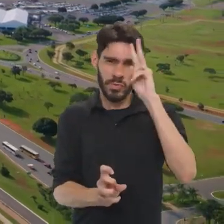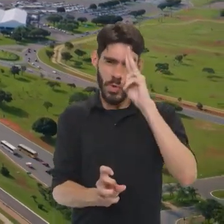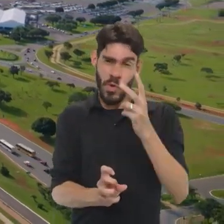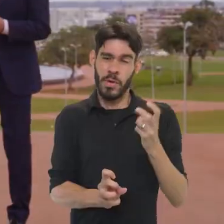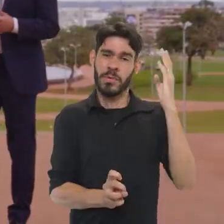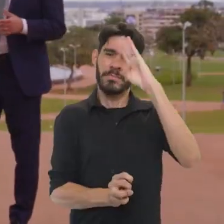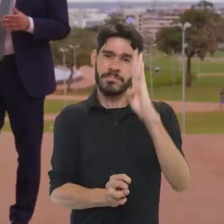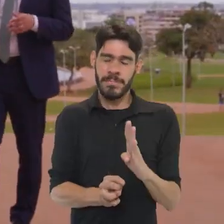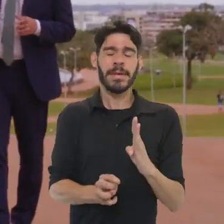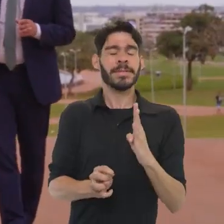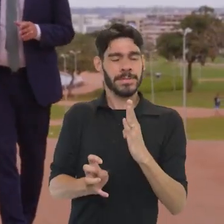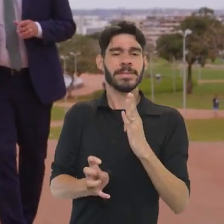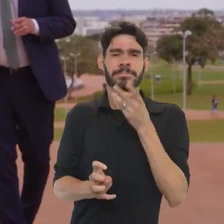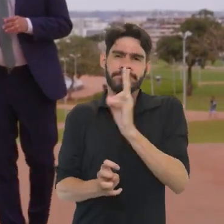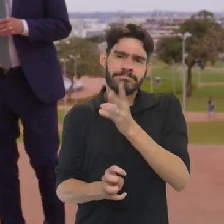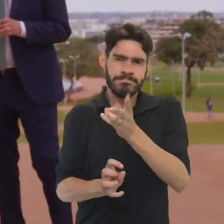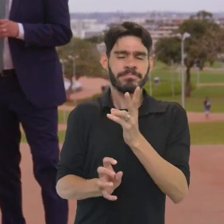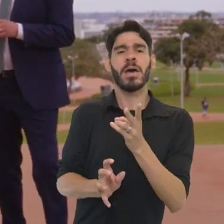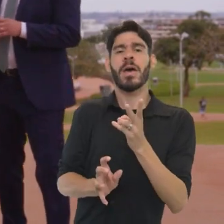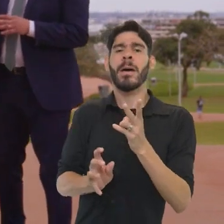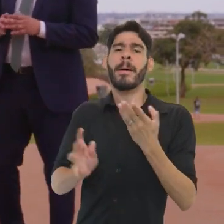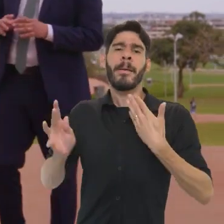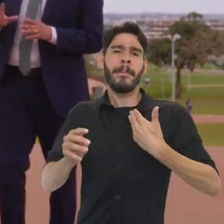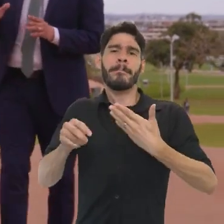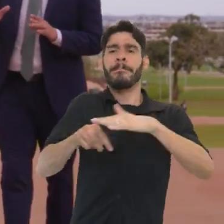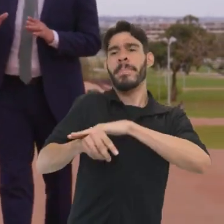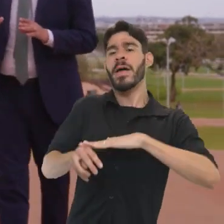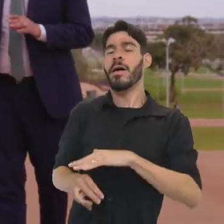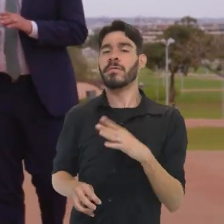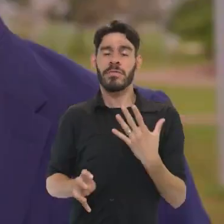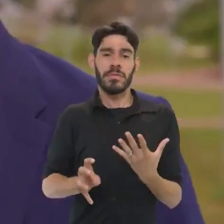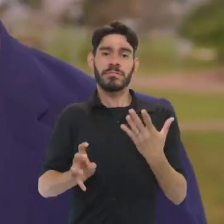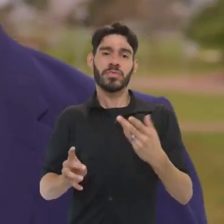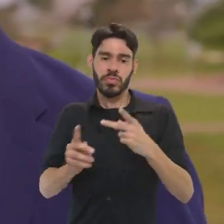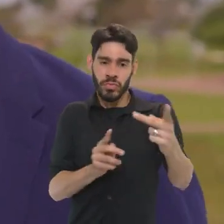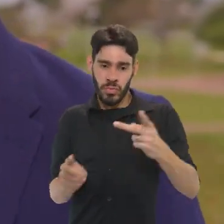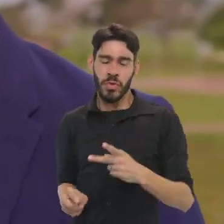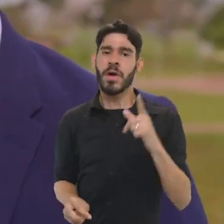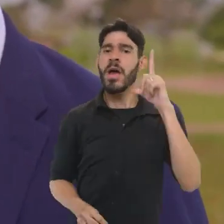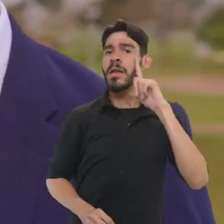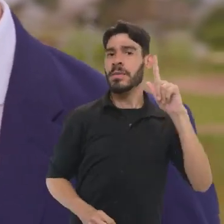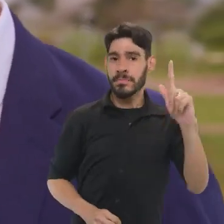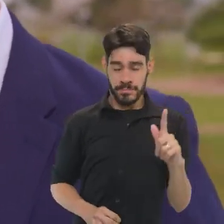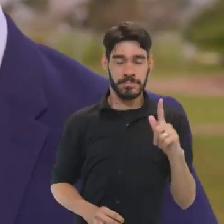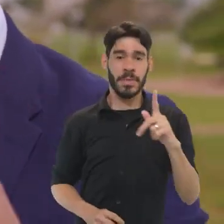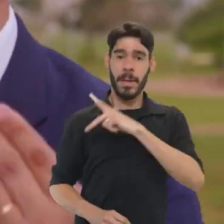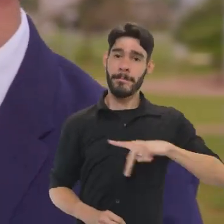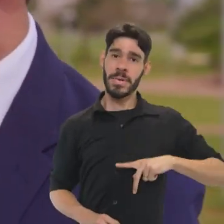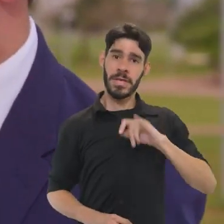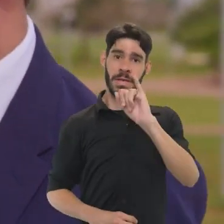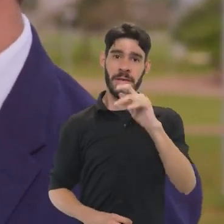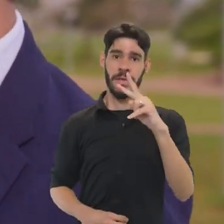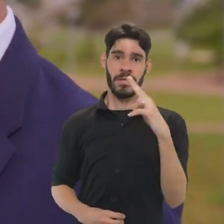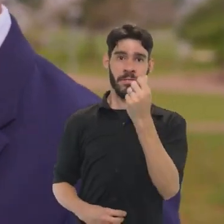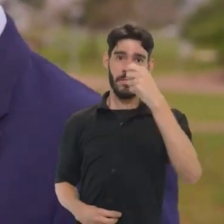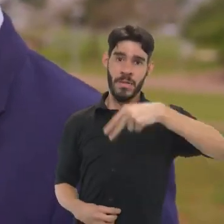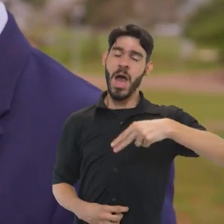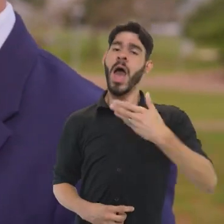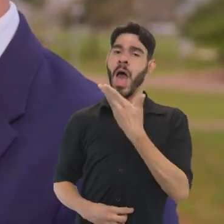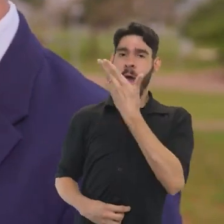histórico brasileiro. E para conversar com a gente sobre o assunto, recebemos Leandro Graz, presidente do IFAM.